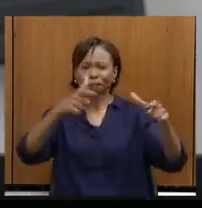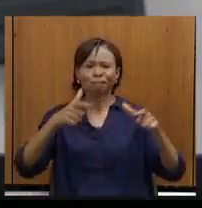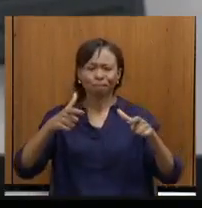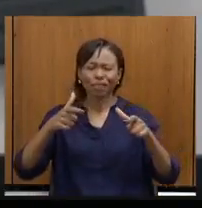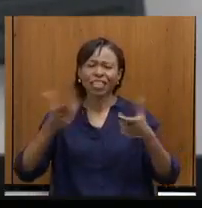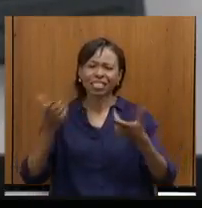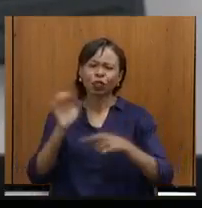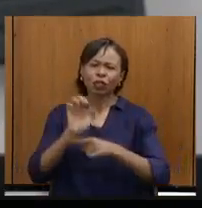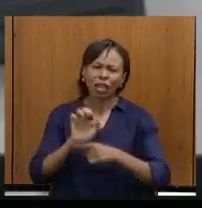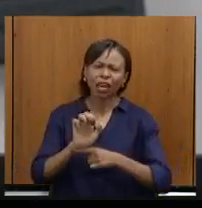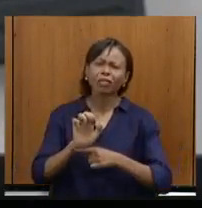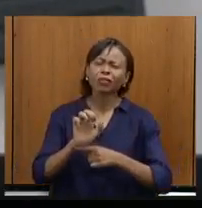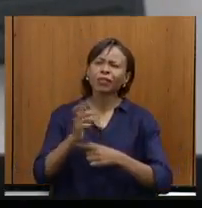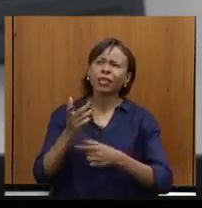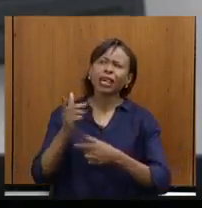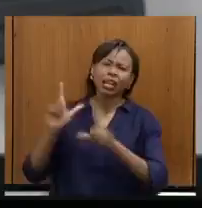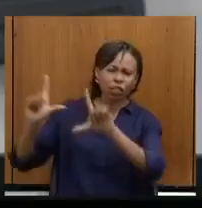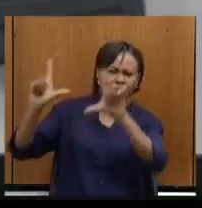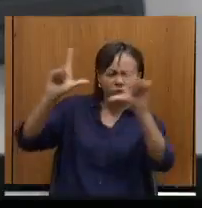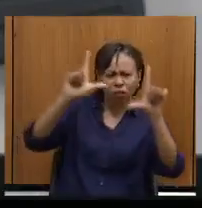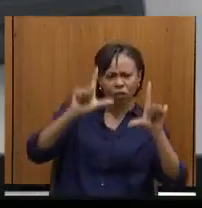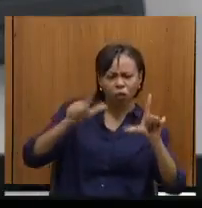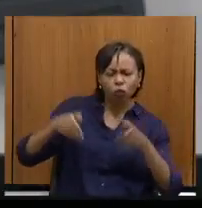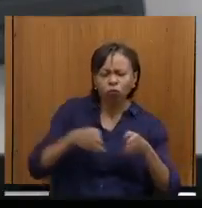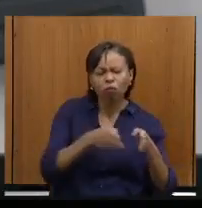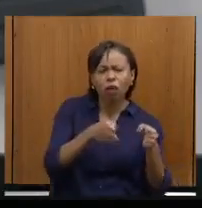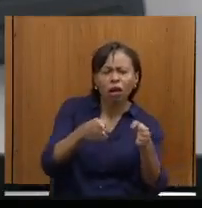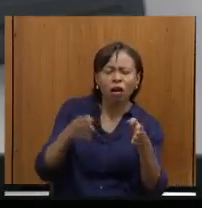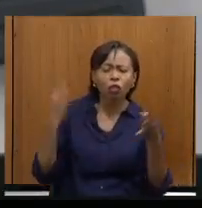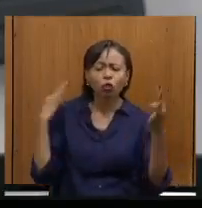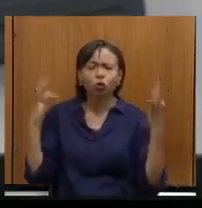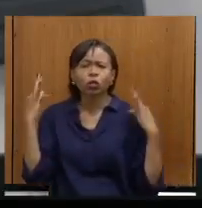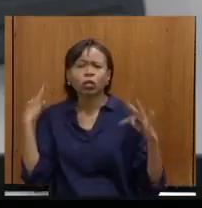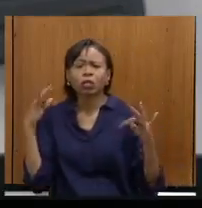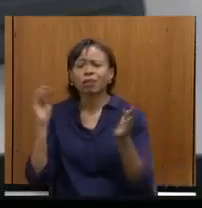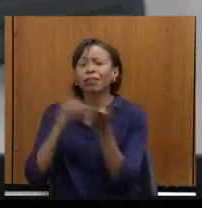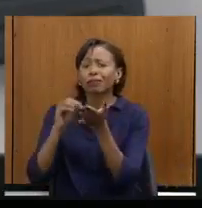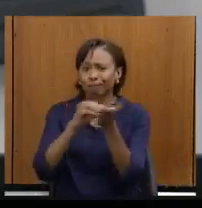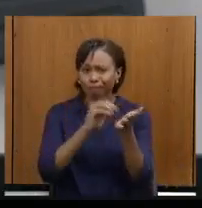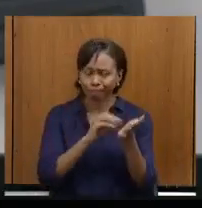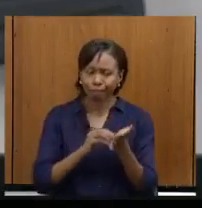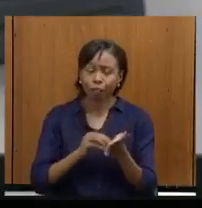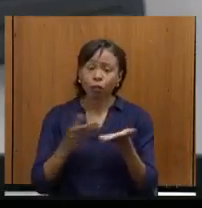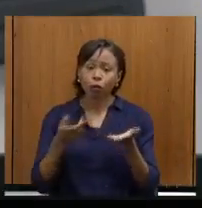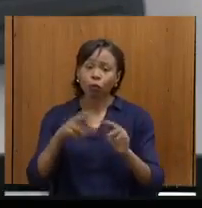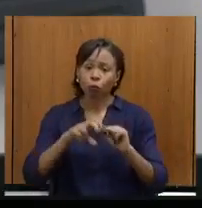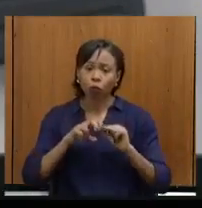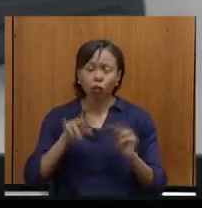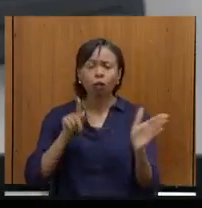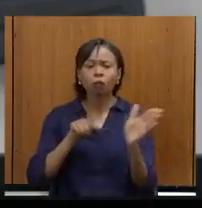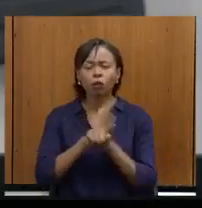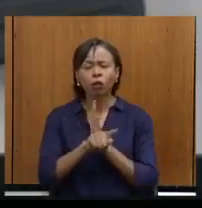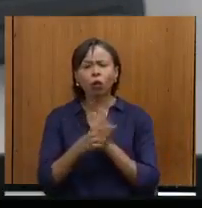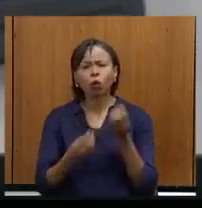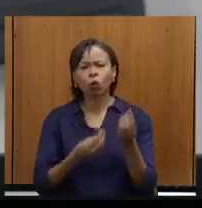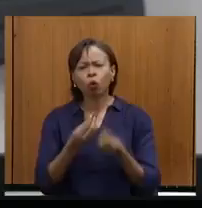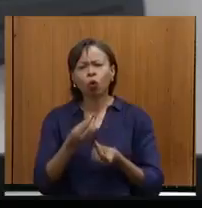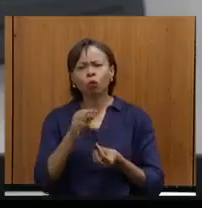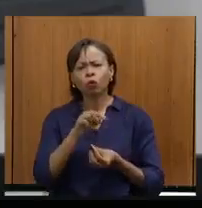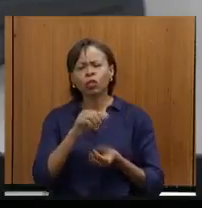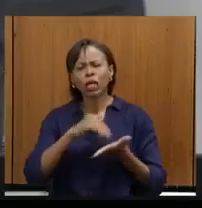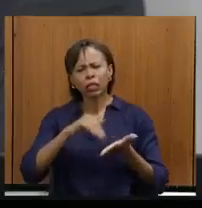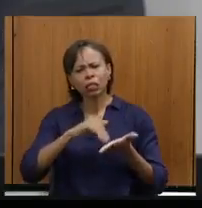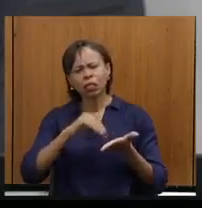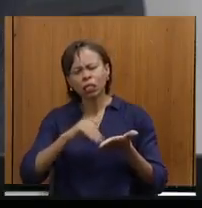das rotas e atrativos turísticos estão a desejar. Por essa razão, gostaríamos de saber como é que a secretaria tem feito